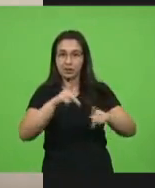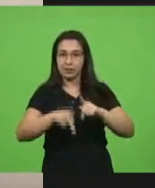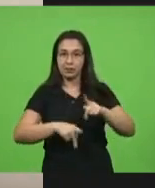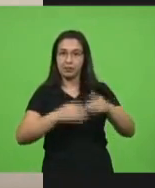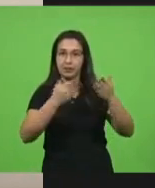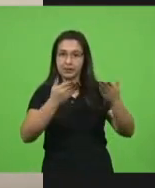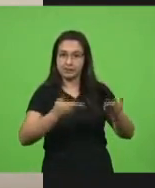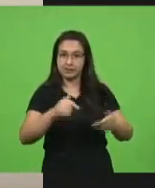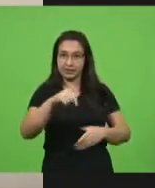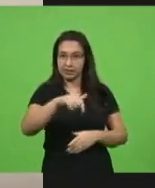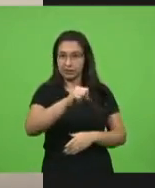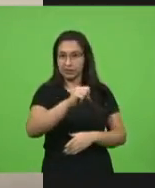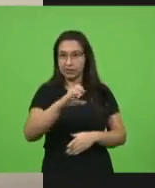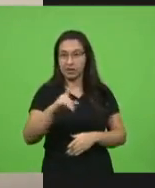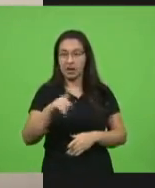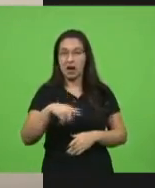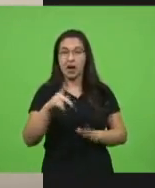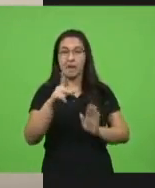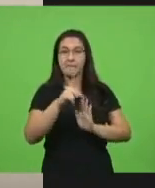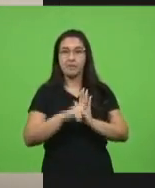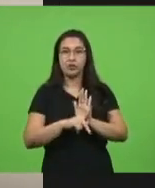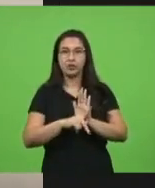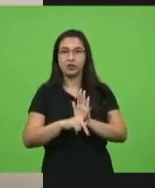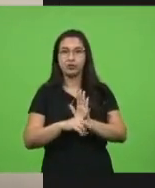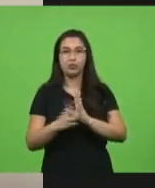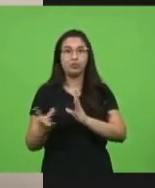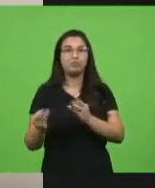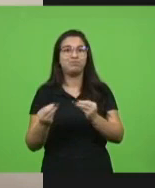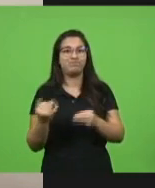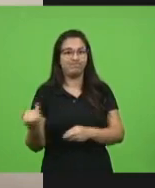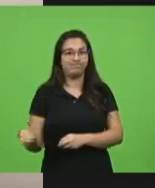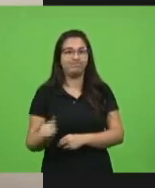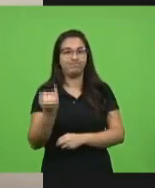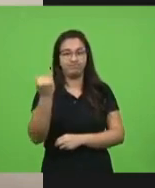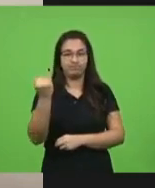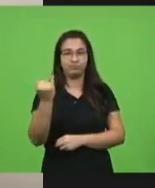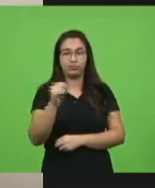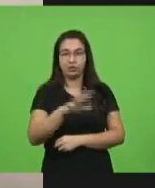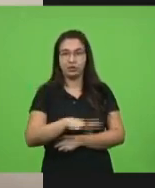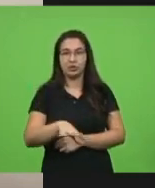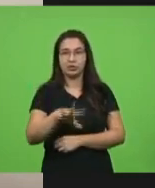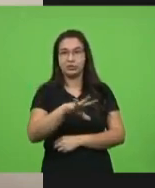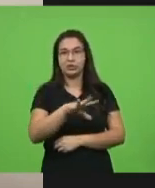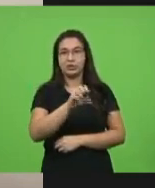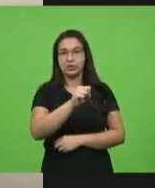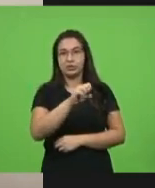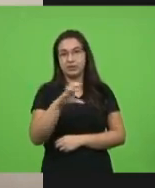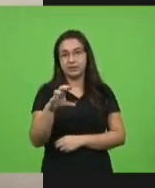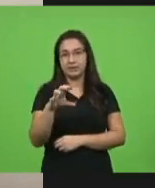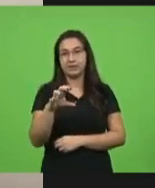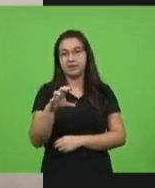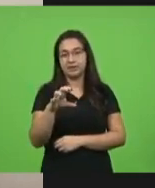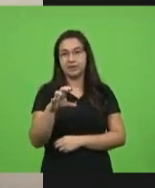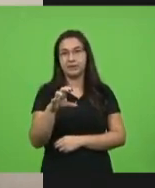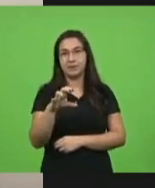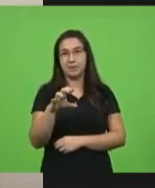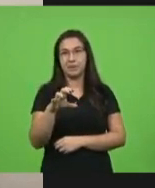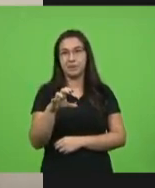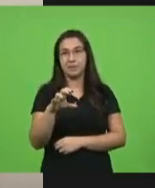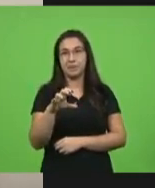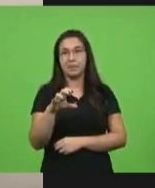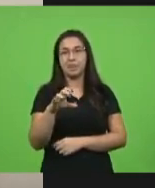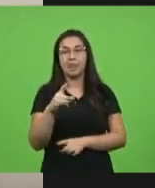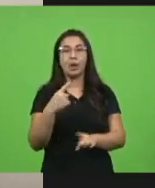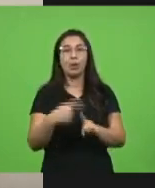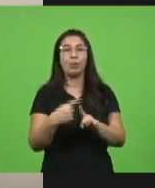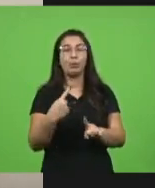projeto altamente importante para o nosso estado de Santa Catarina, porque